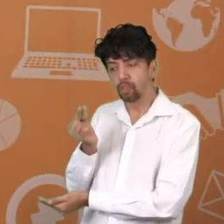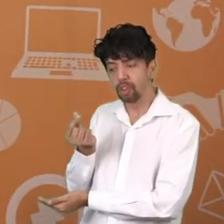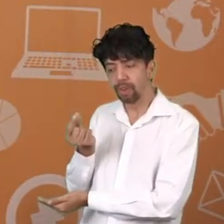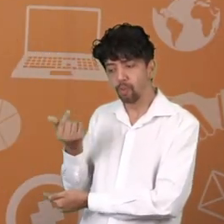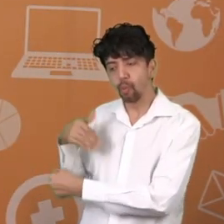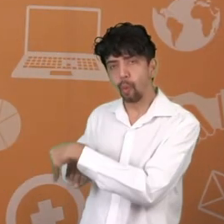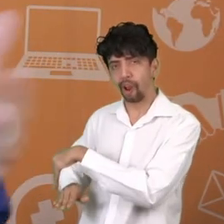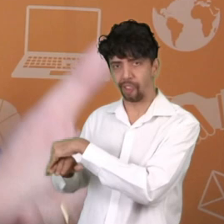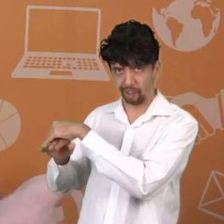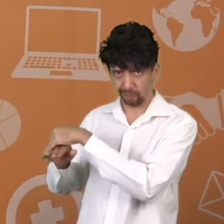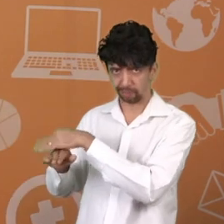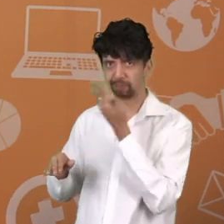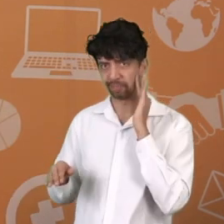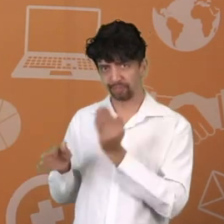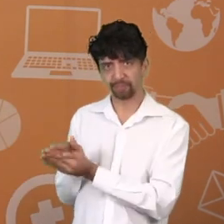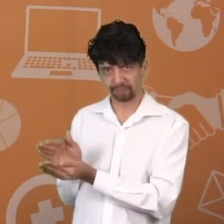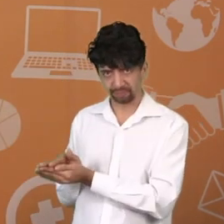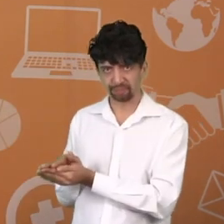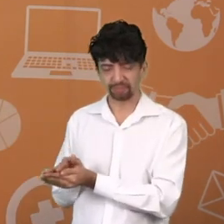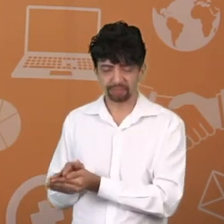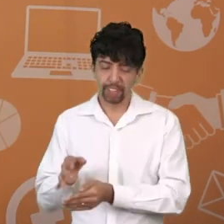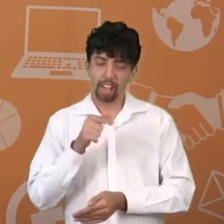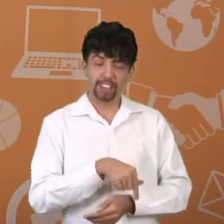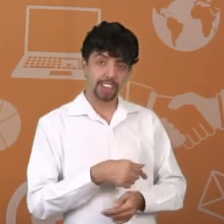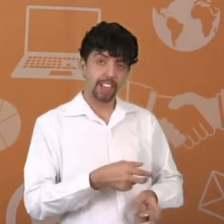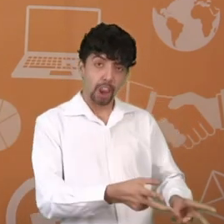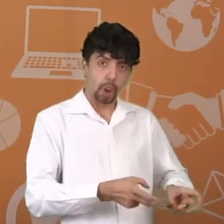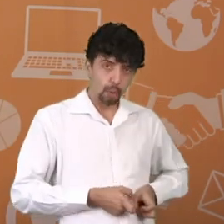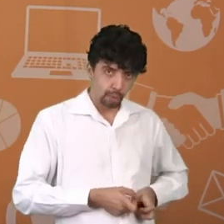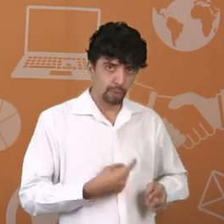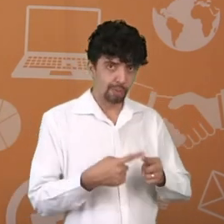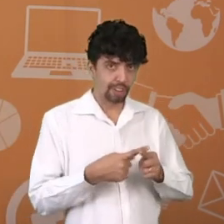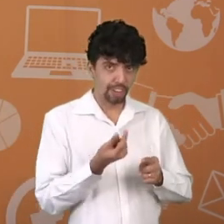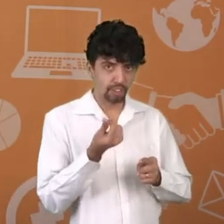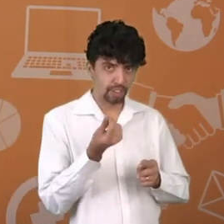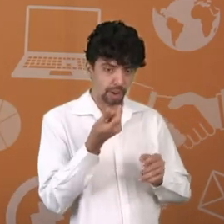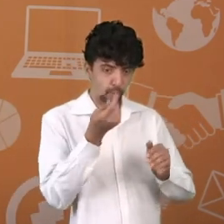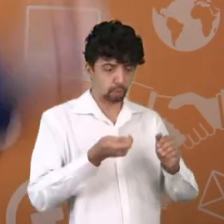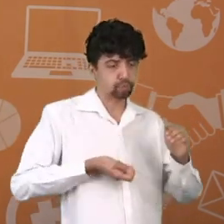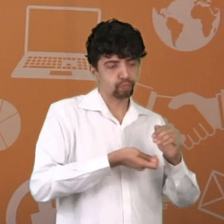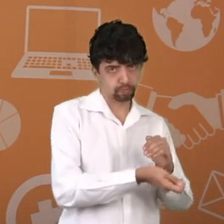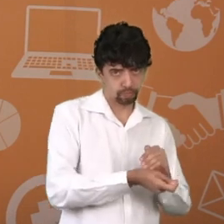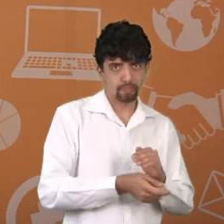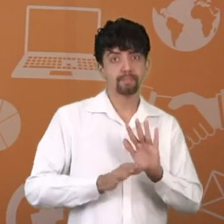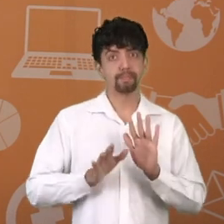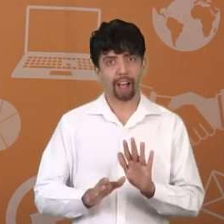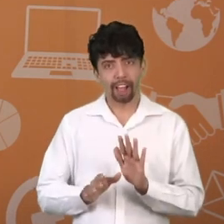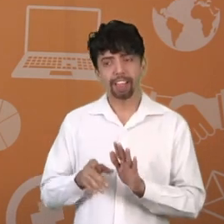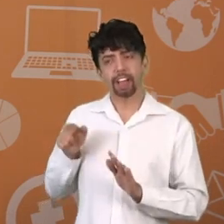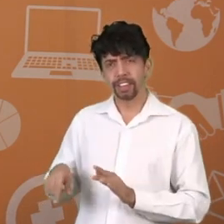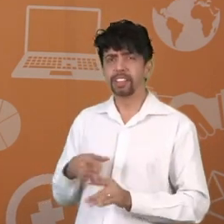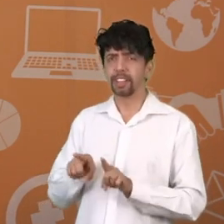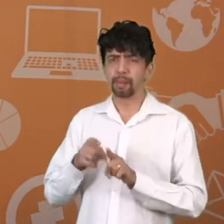embaixo, os juros do Brasil vai pagar pouco por esse investimento. Onde você vai ganhar de verdade é na redução